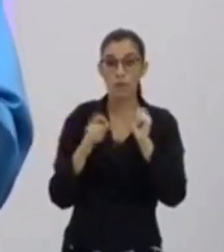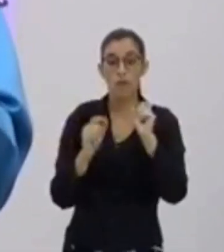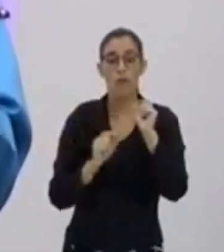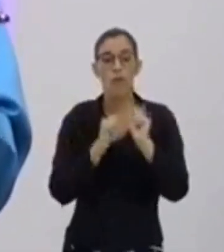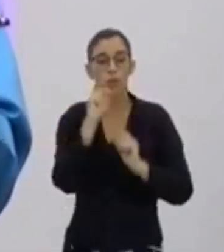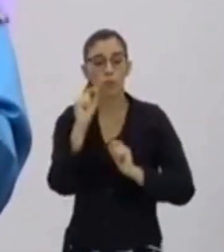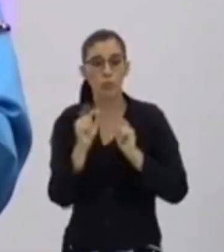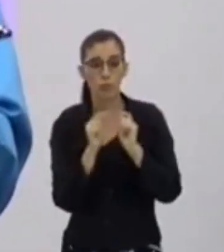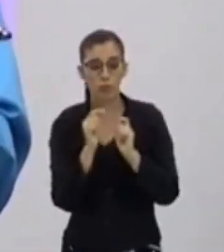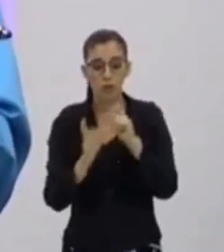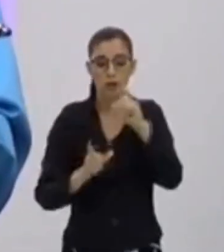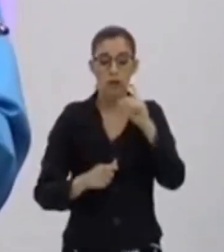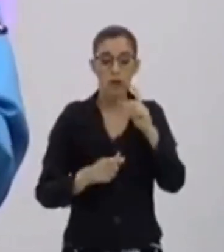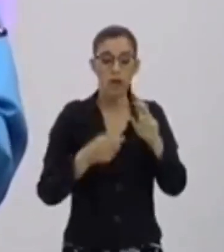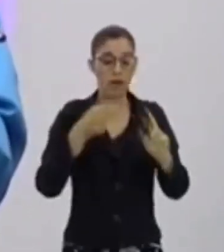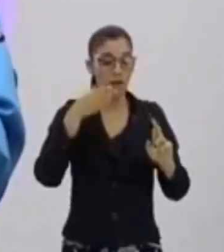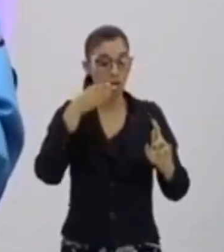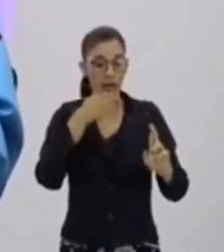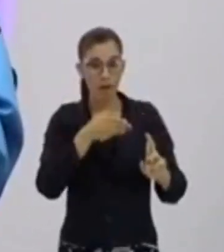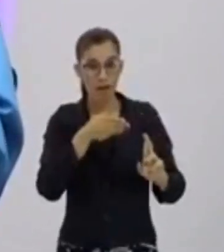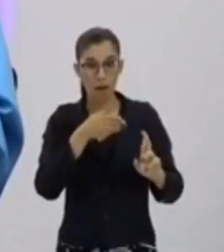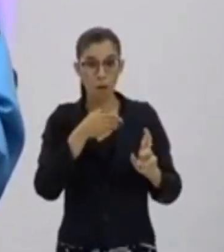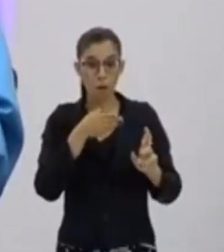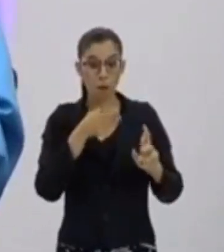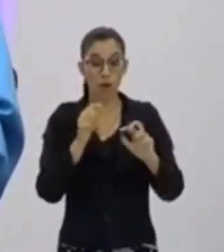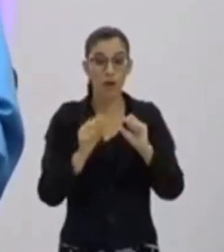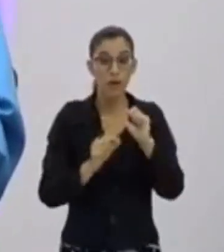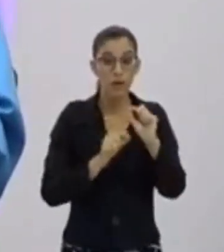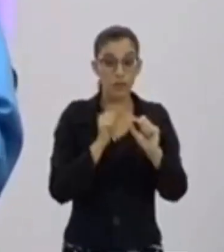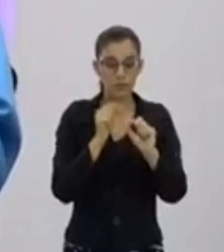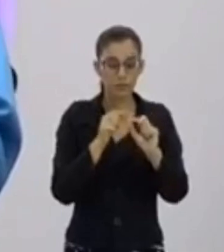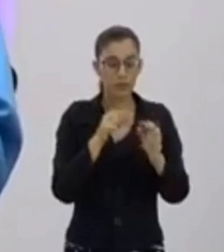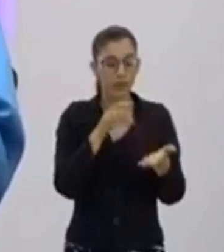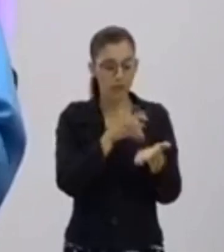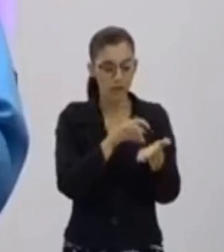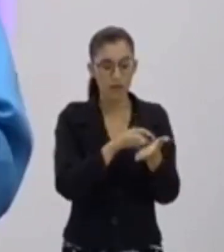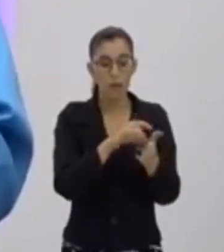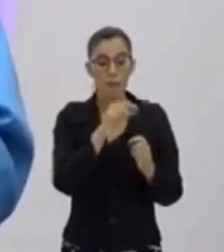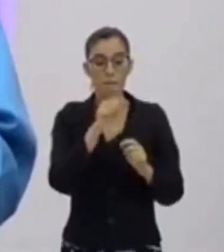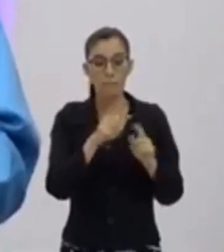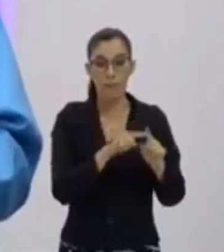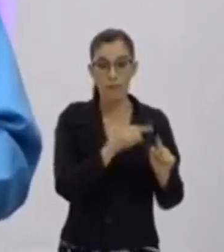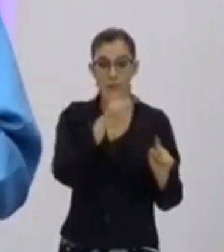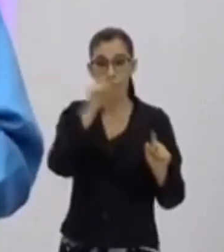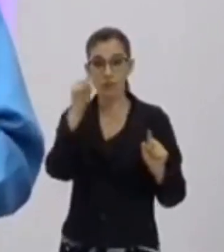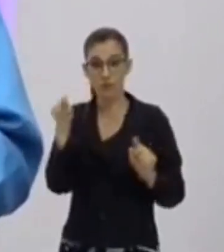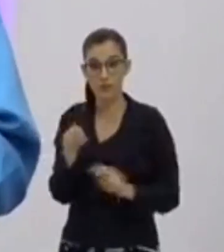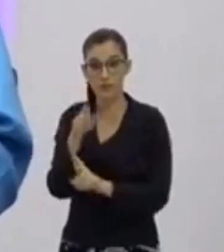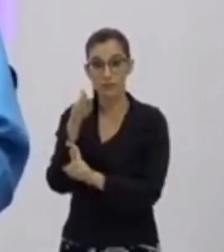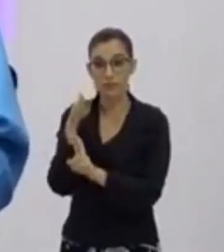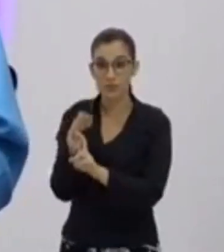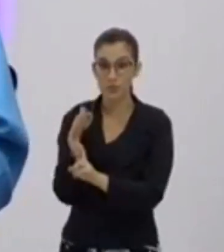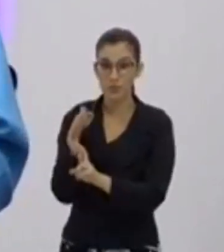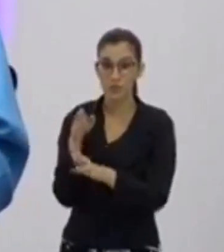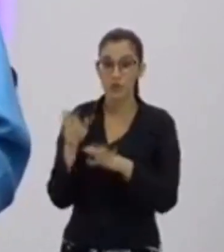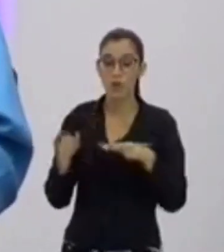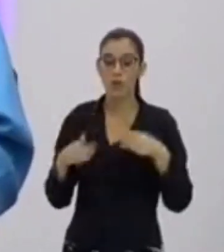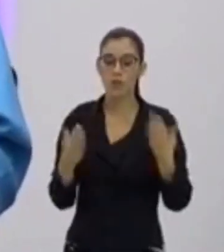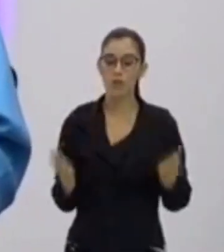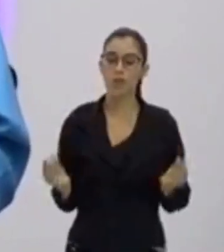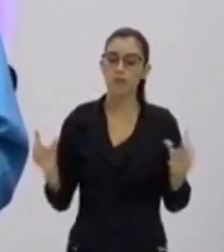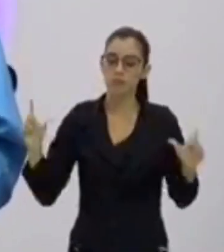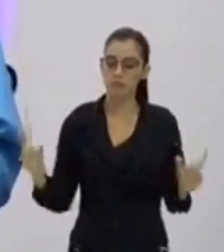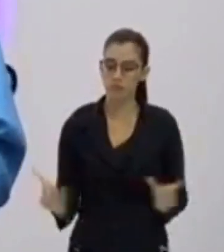representado. Quando eu faço essa proporção, automaticamente eu estou diante de uma escala.